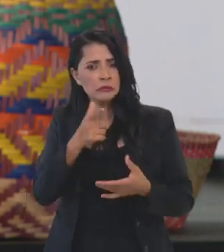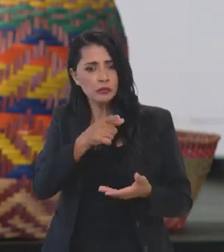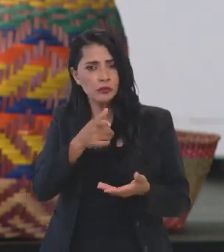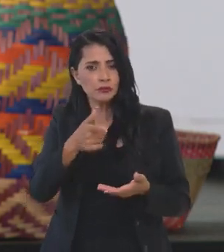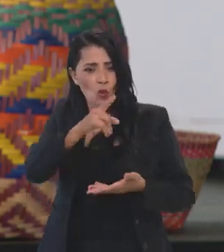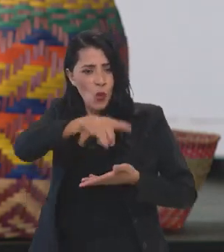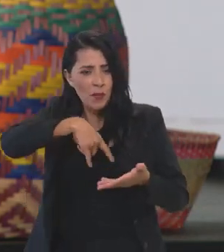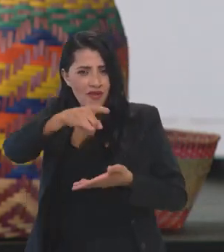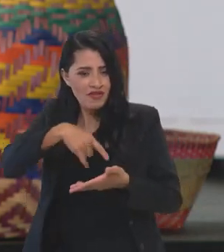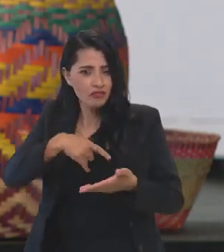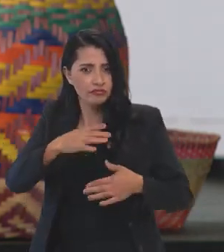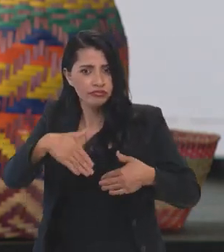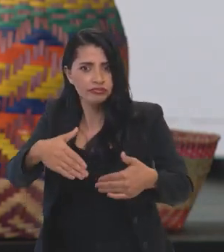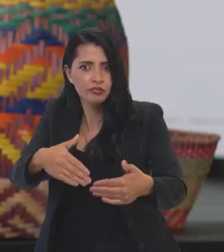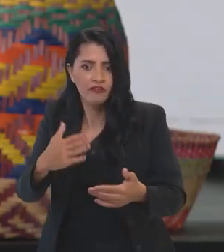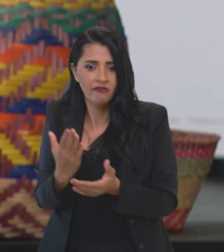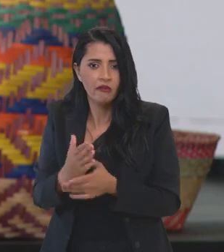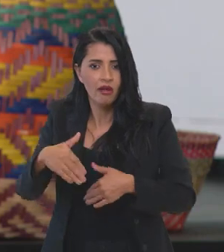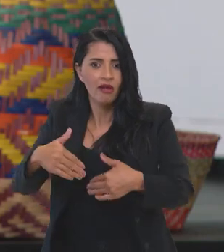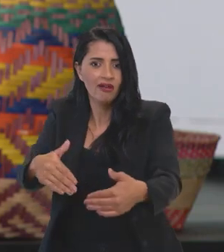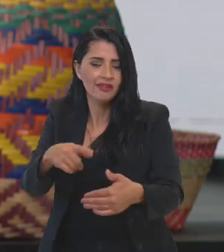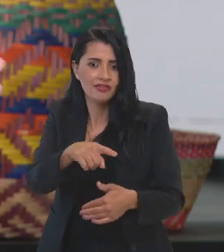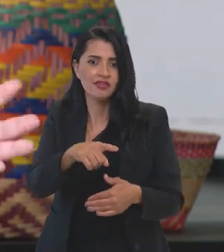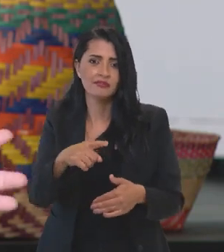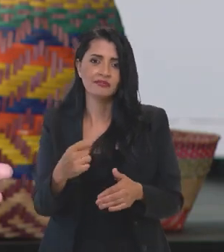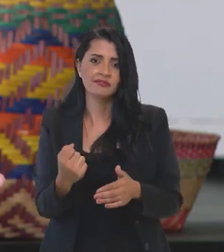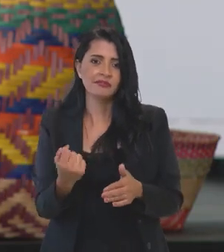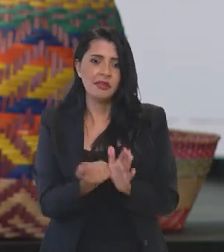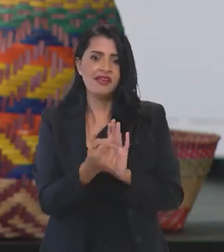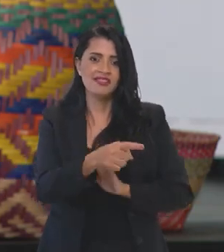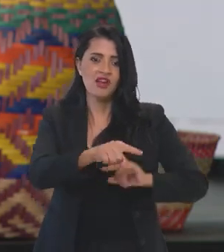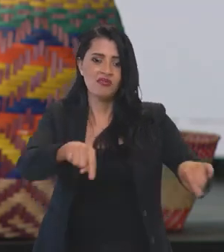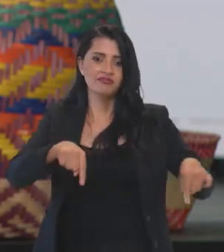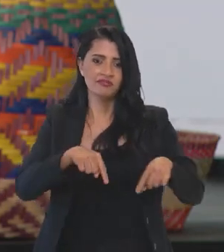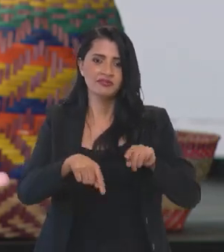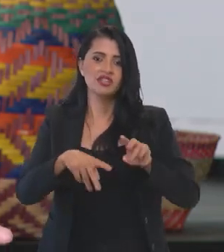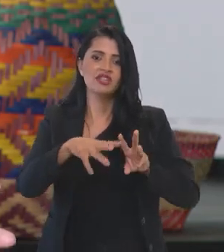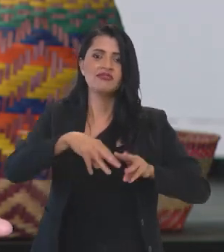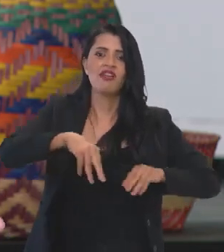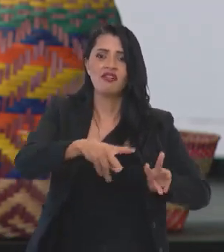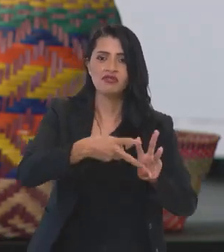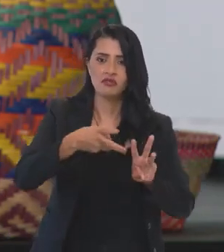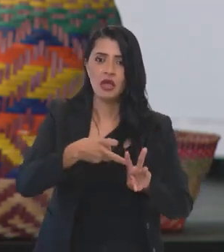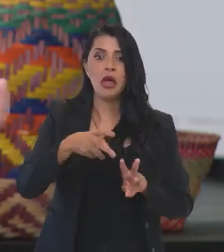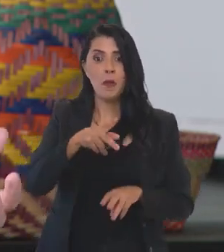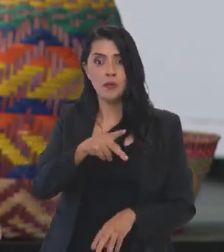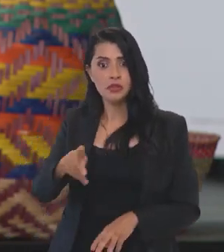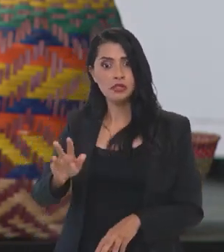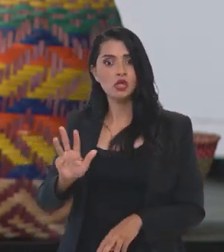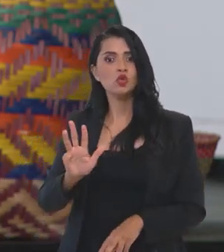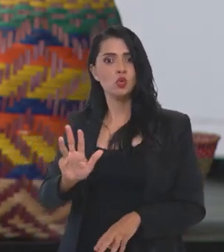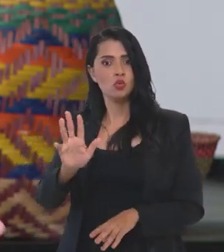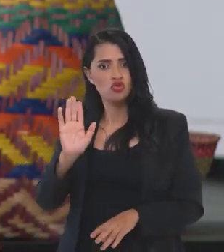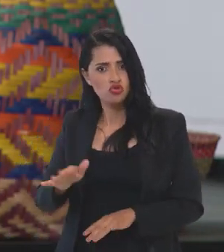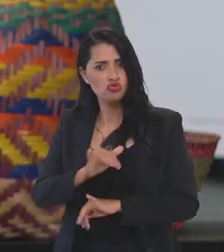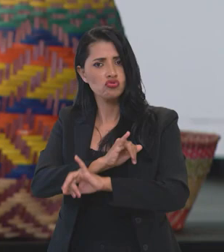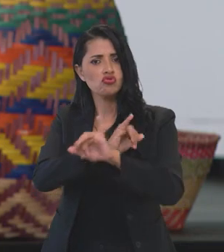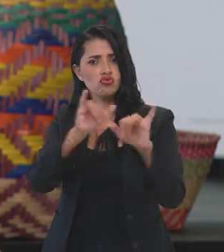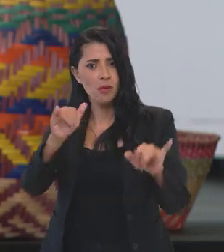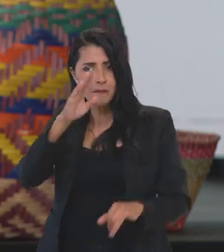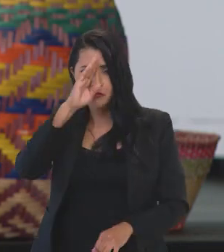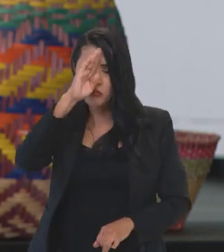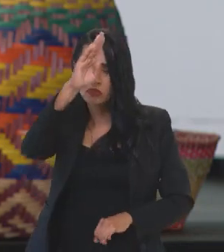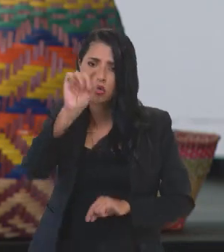processos de demarcação de terras indígenas andem. E é uma questão que o nosso presidente Lula já anunciou, que quer dar